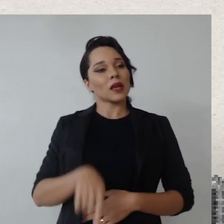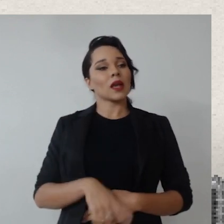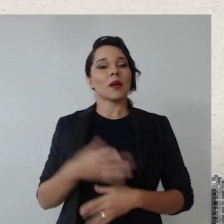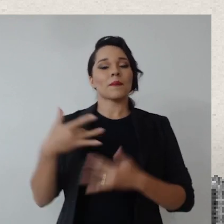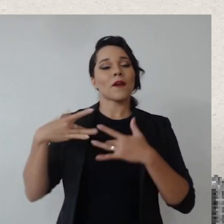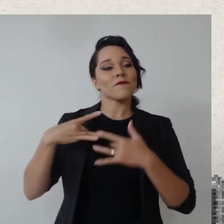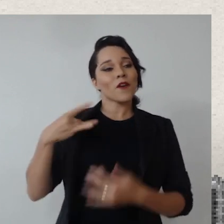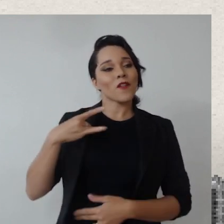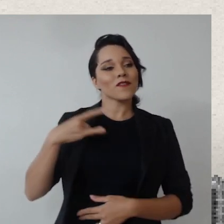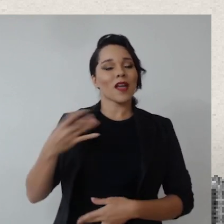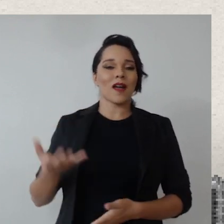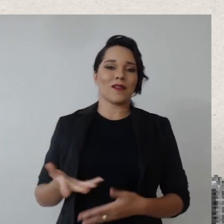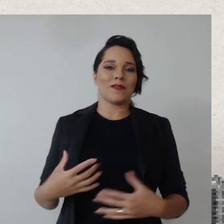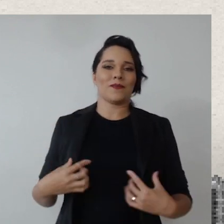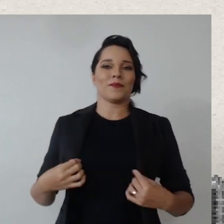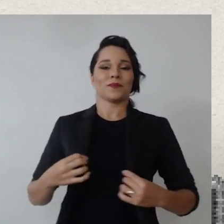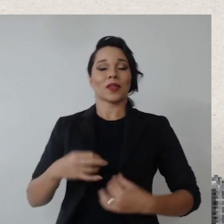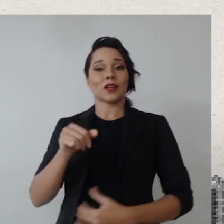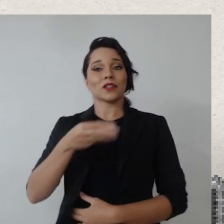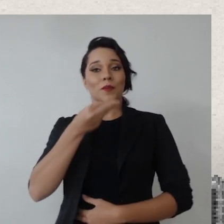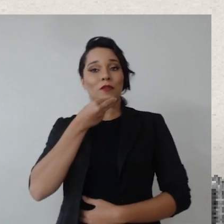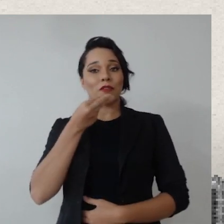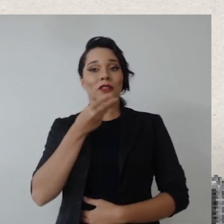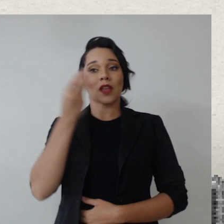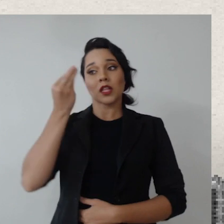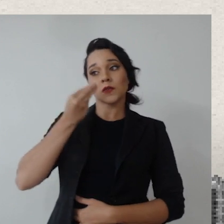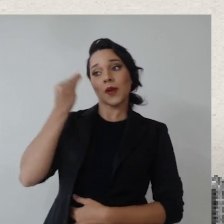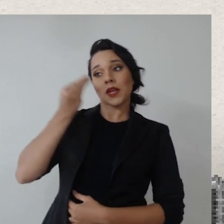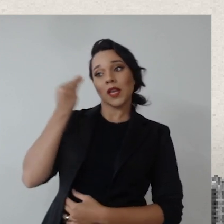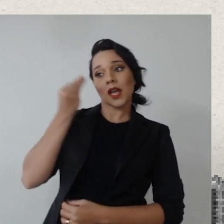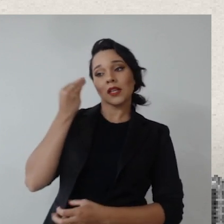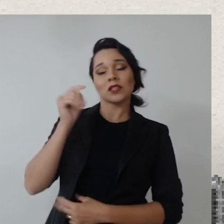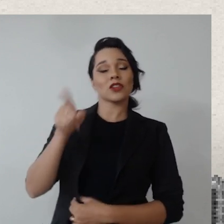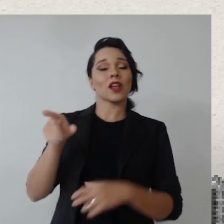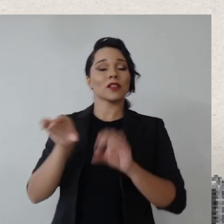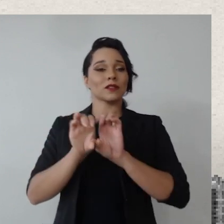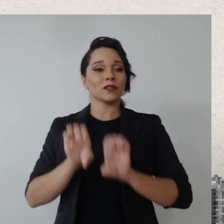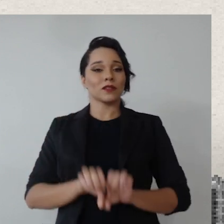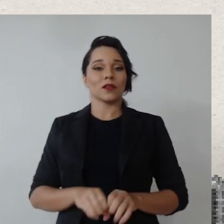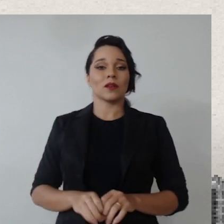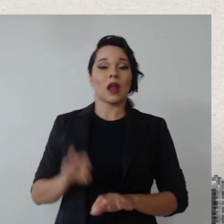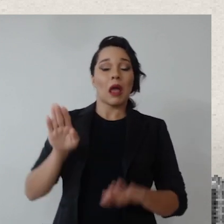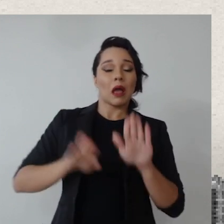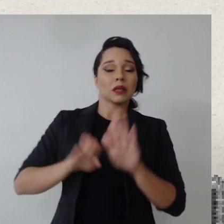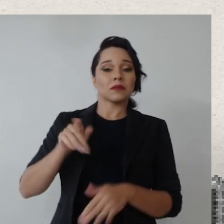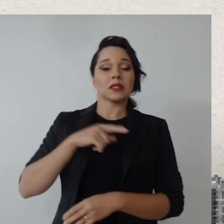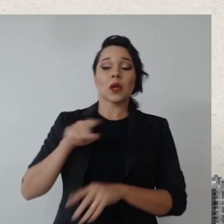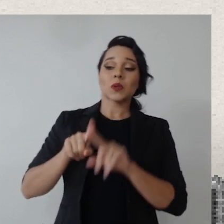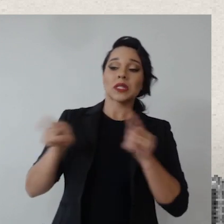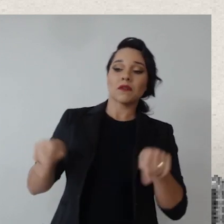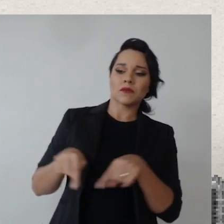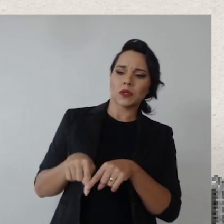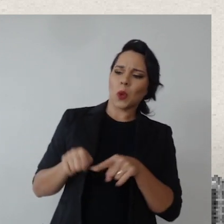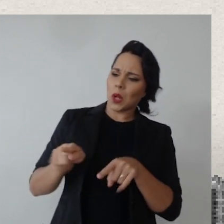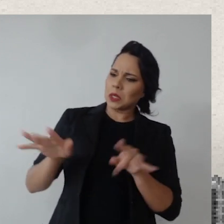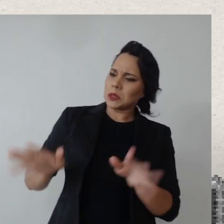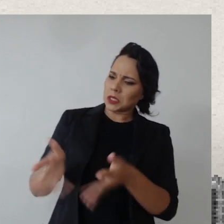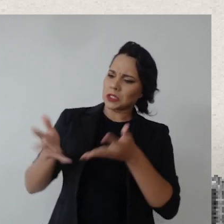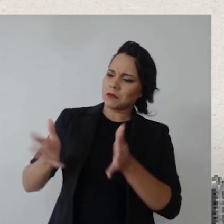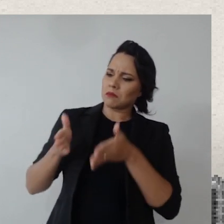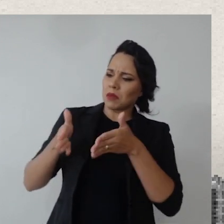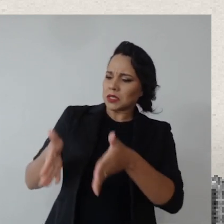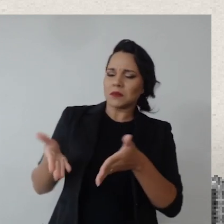é abrir para voluntários, que a gente acaba aproveitando as expertise que tem na capilaridade da estrutura, então de repente tem um servidor super